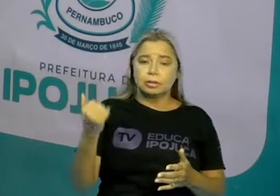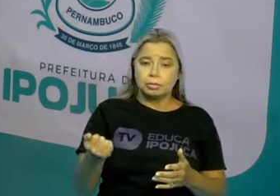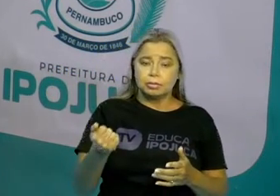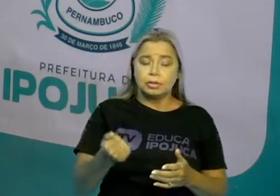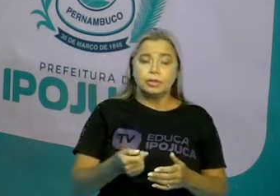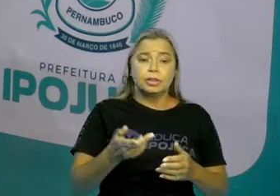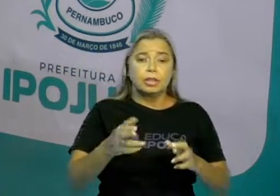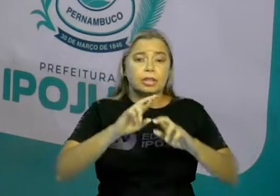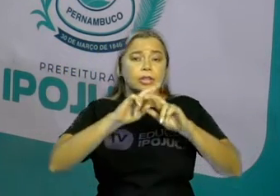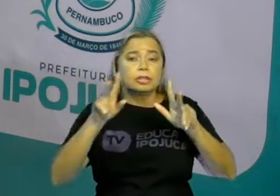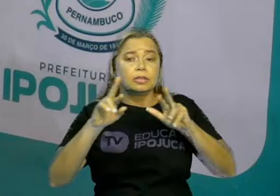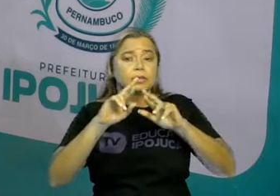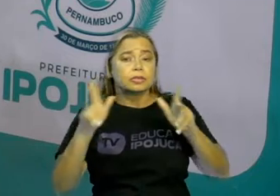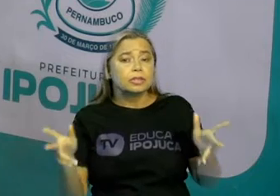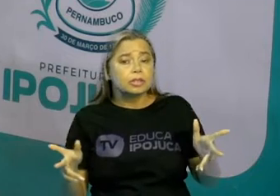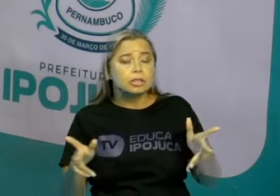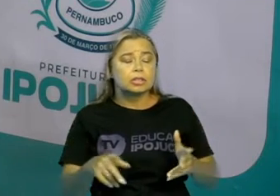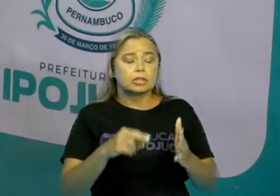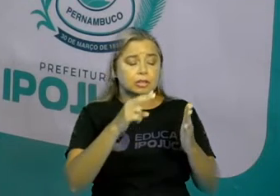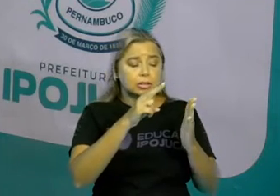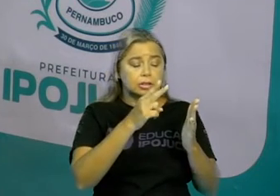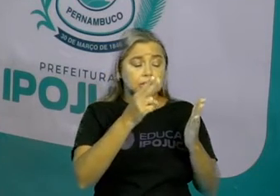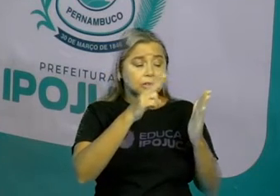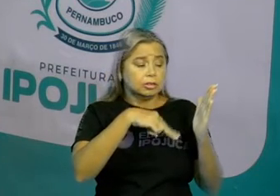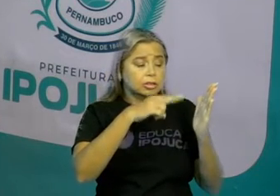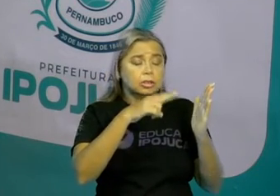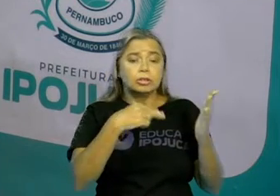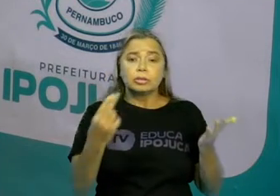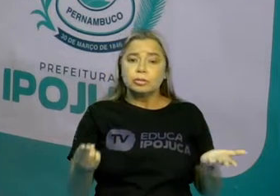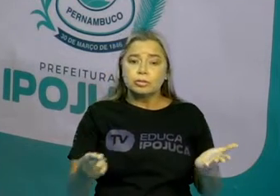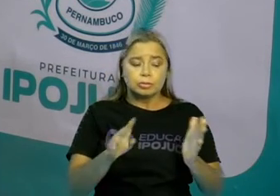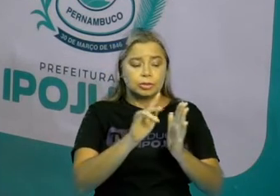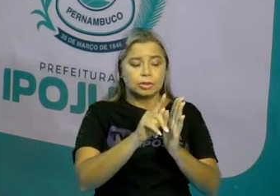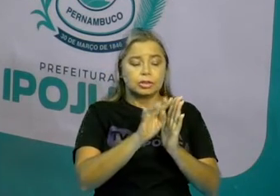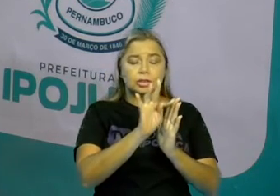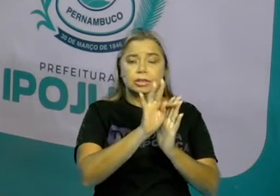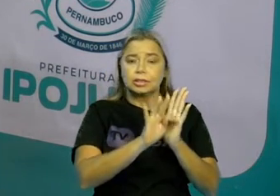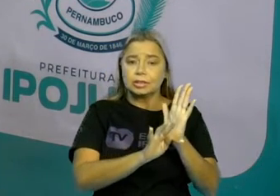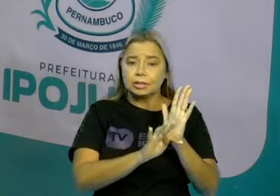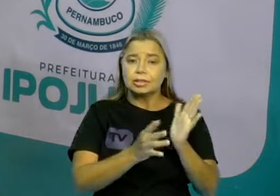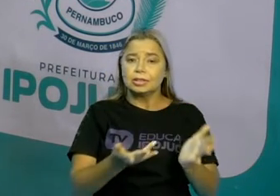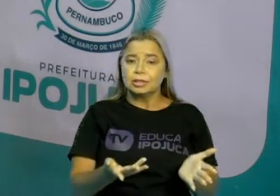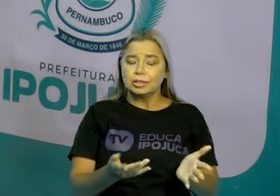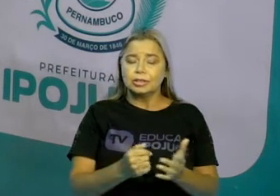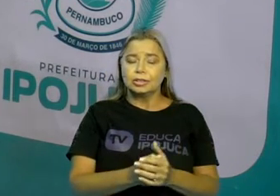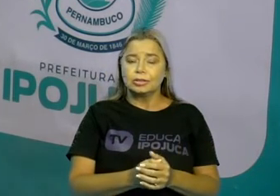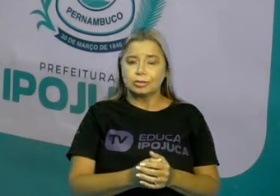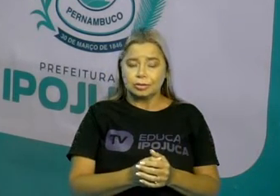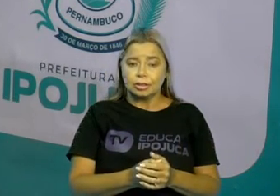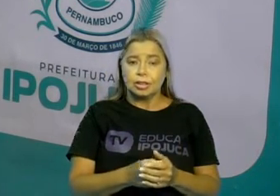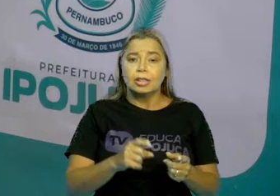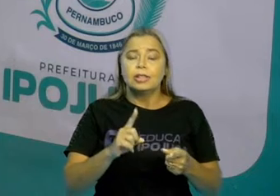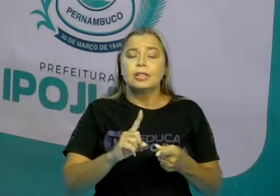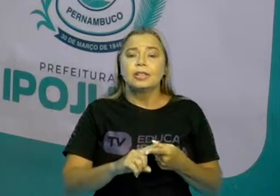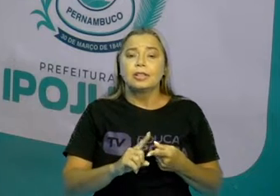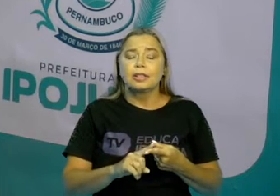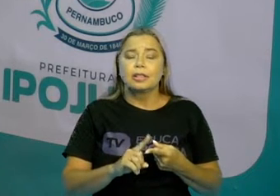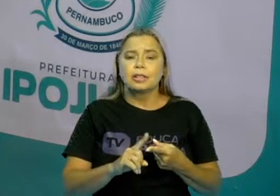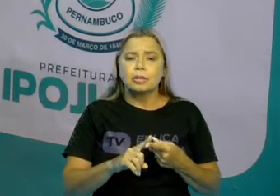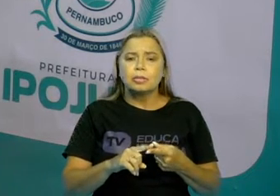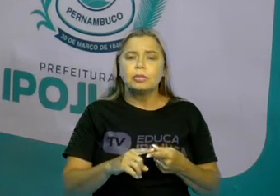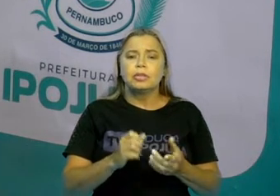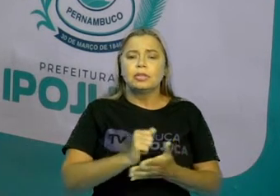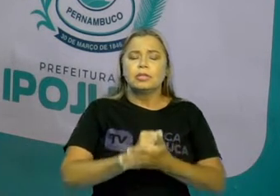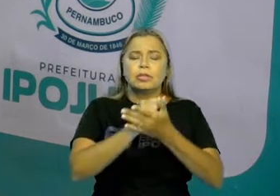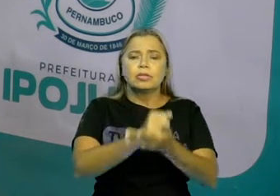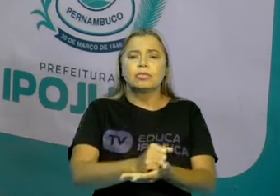o que é linguagem escrita, e os diversos tipos de textos. Além de facilitar a minha própria escrita,